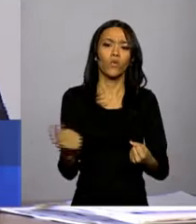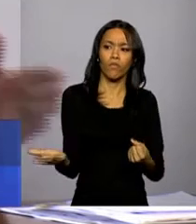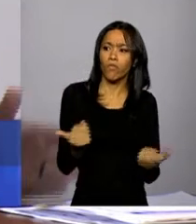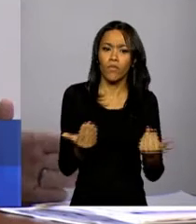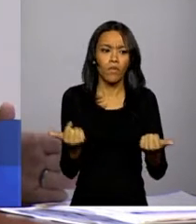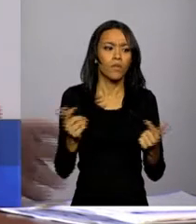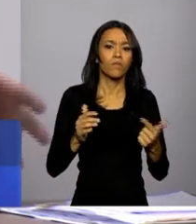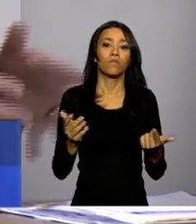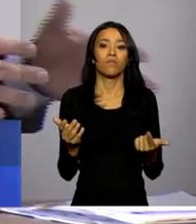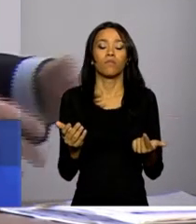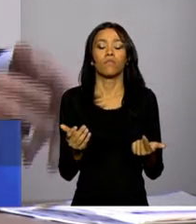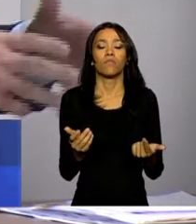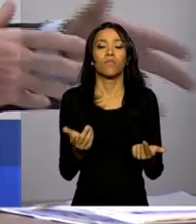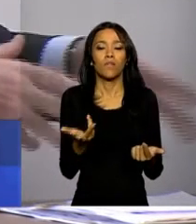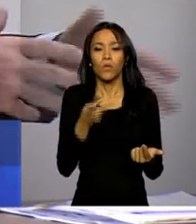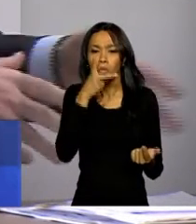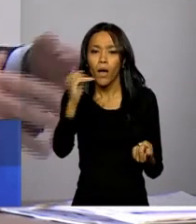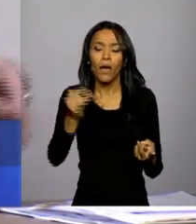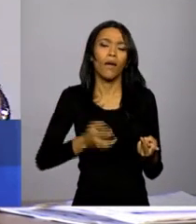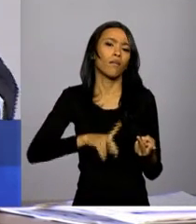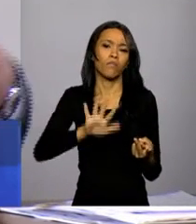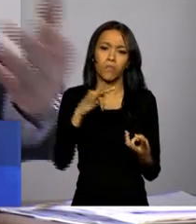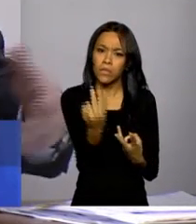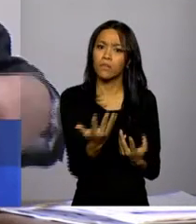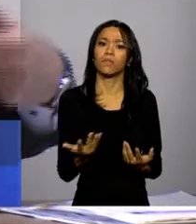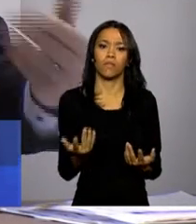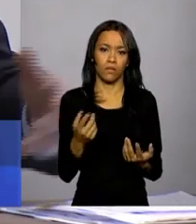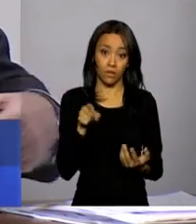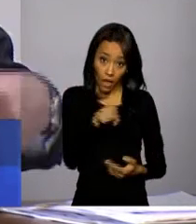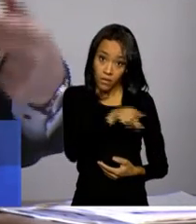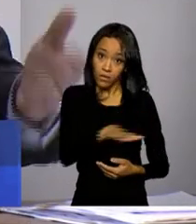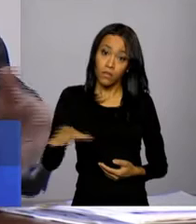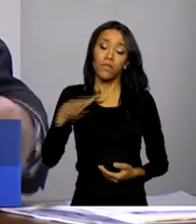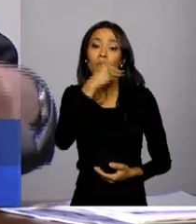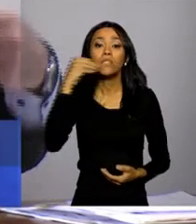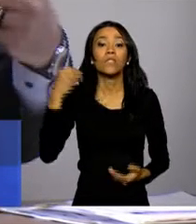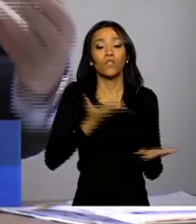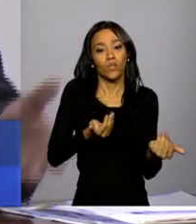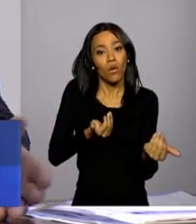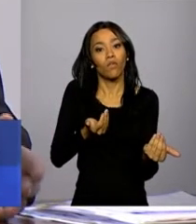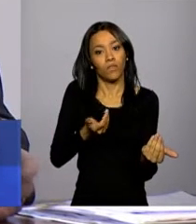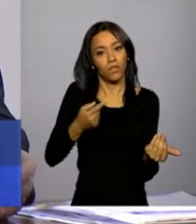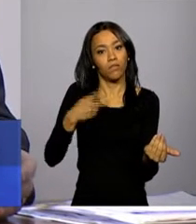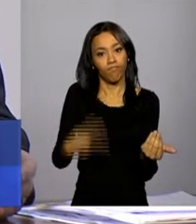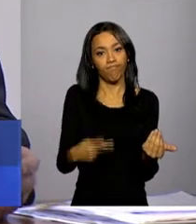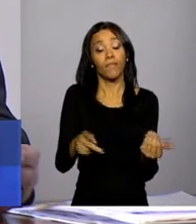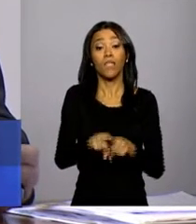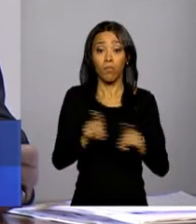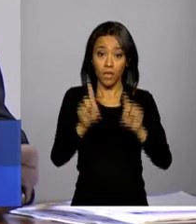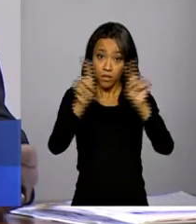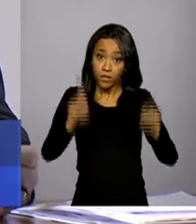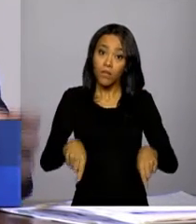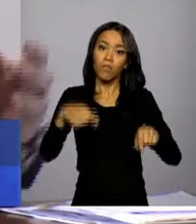efetivo que contando com os pais, familiares dessas crianças, desses adolescentes, desses jovens, dos nossos servidores, dos